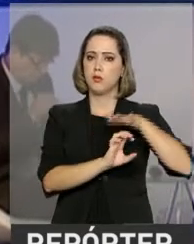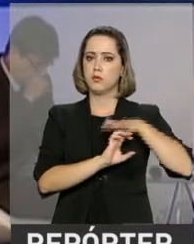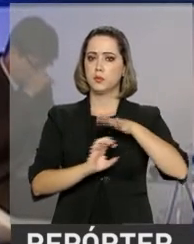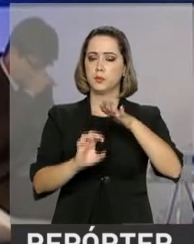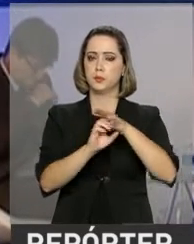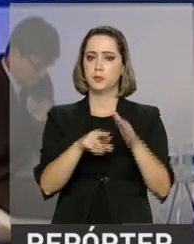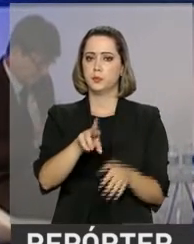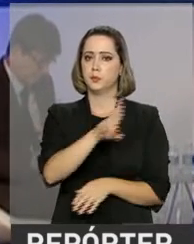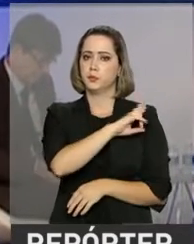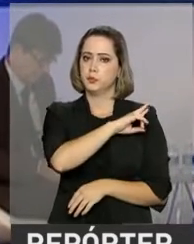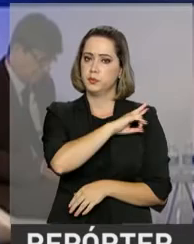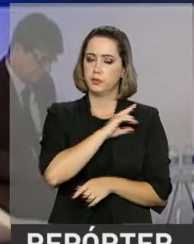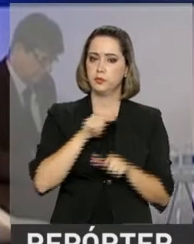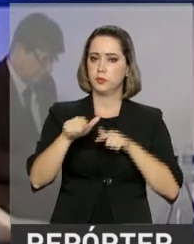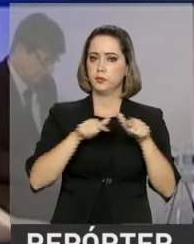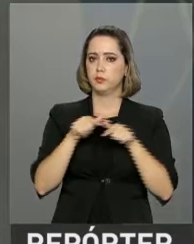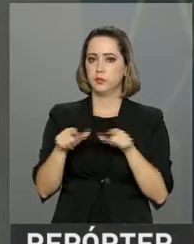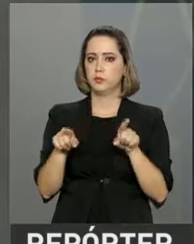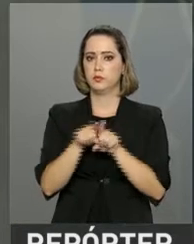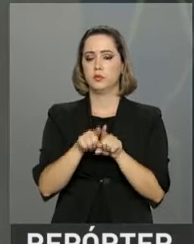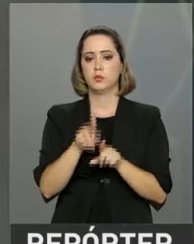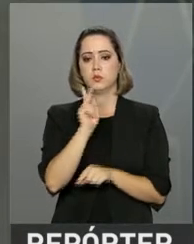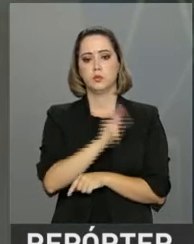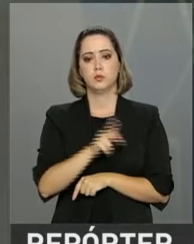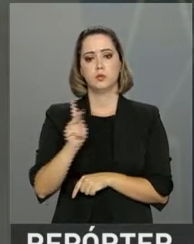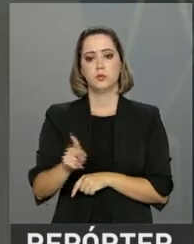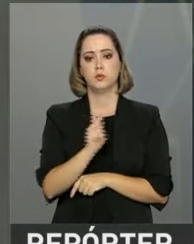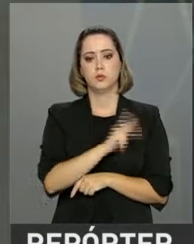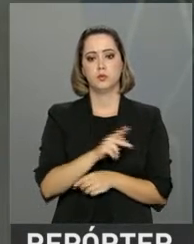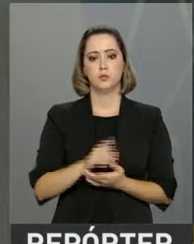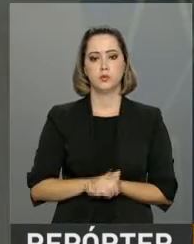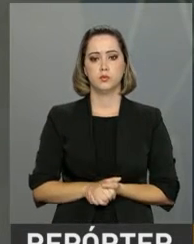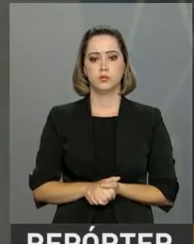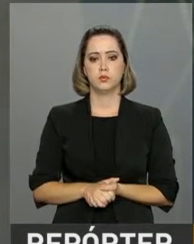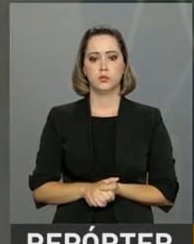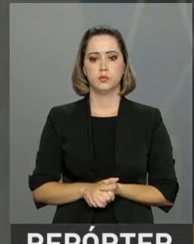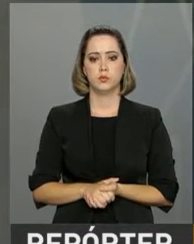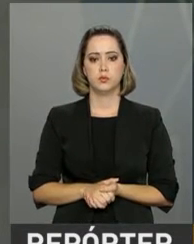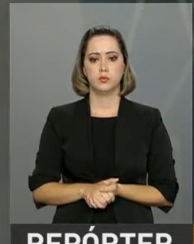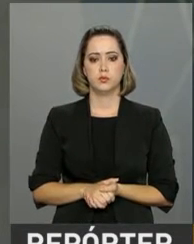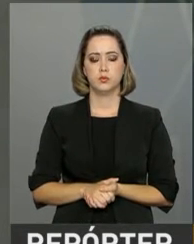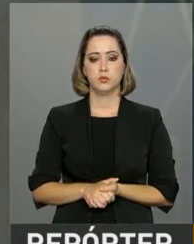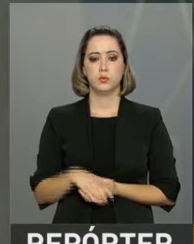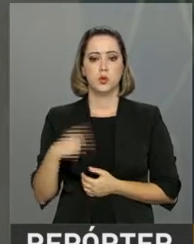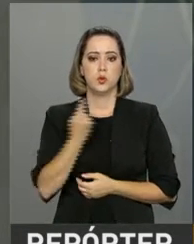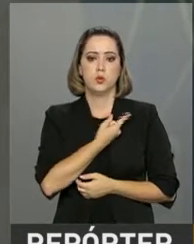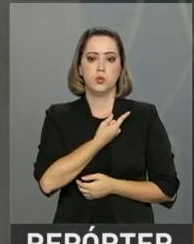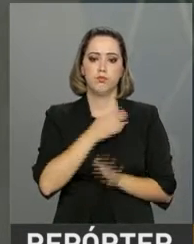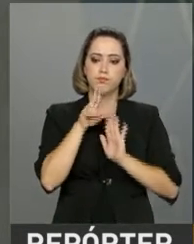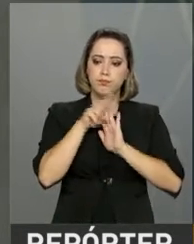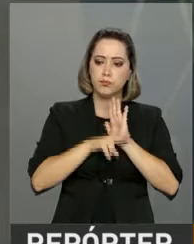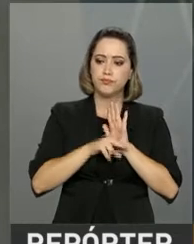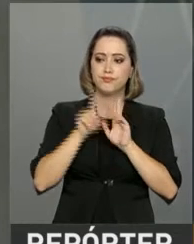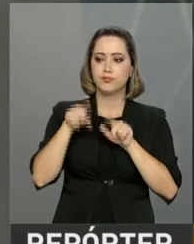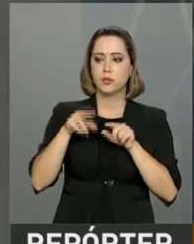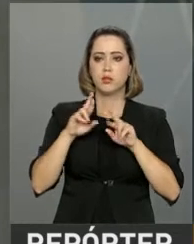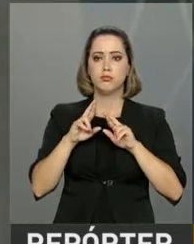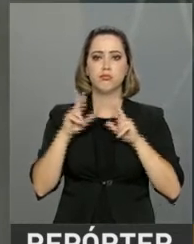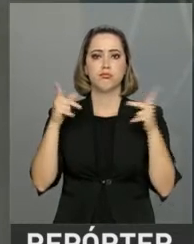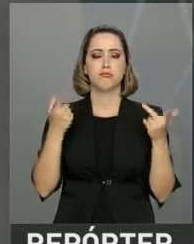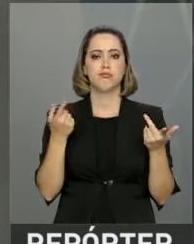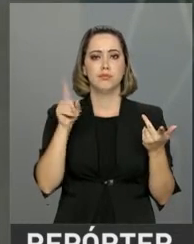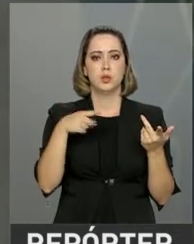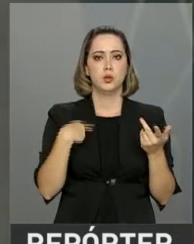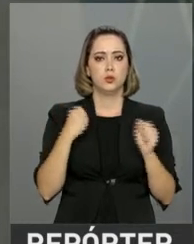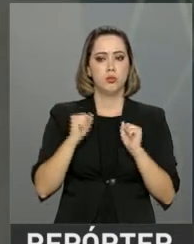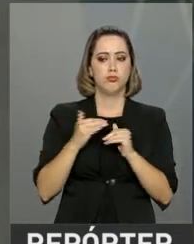representantes de trabalhadores e acadêmicos. O nosso modelo não é viável no longo prazo e as pessoas têm que entender isso. Então os meios de